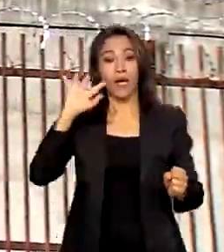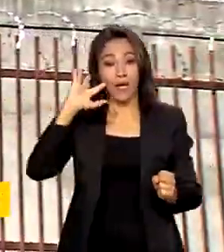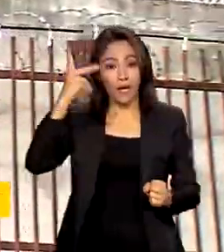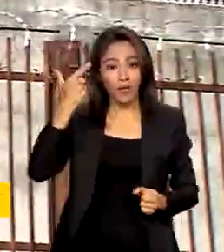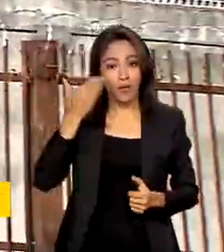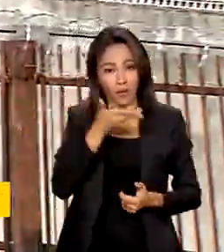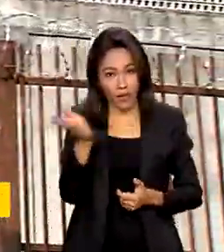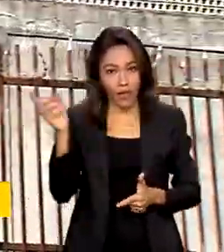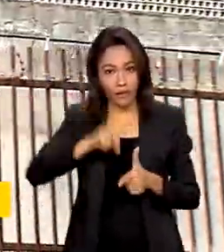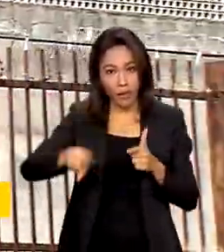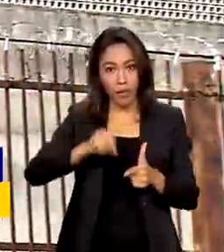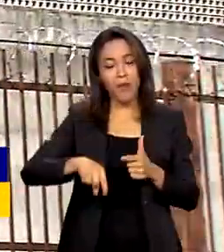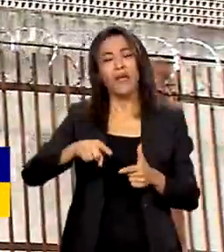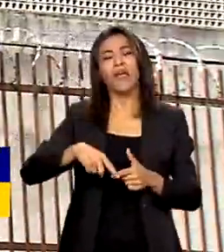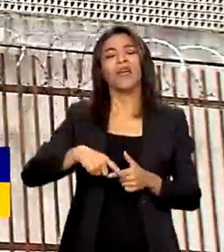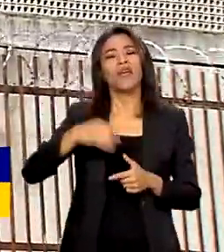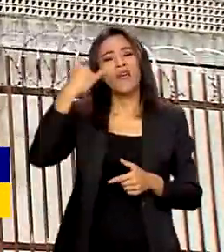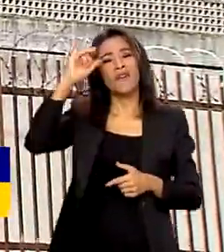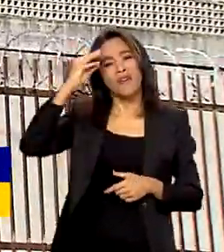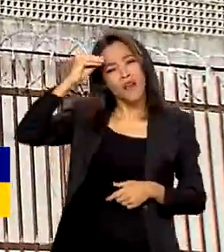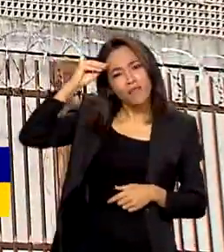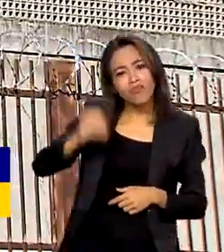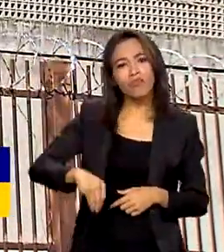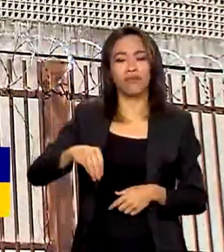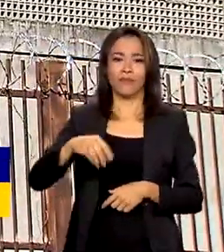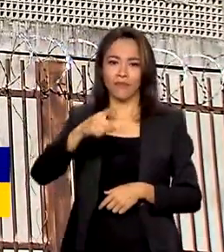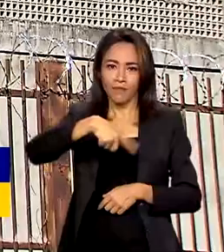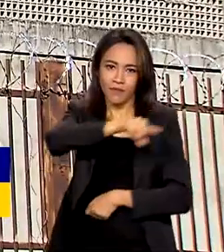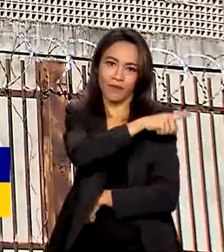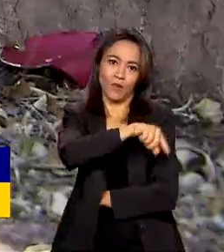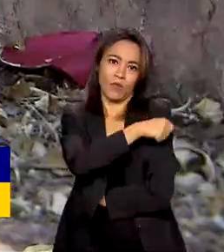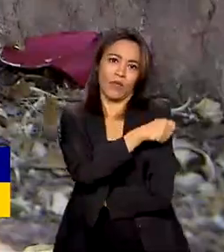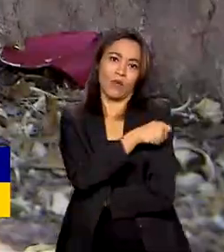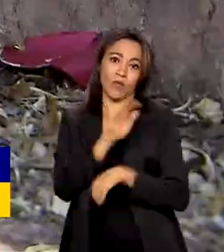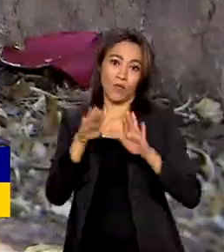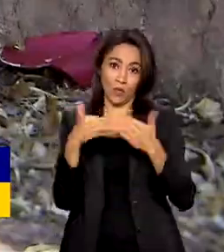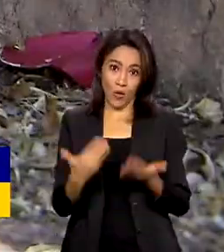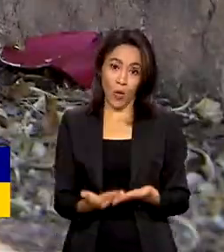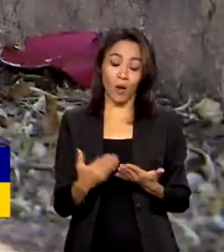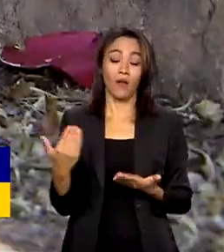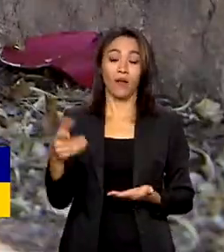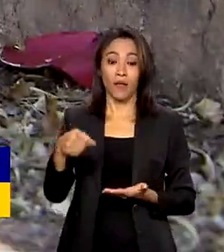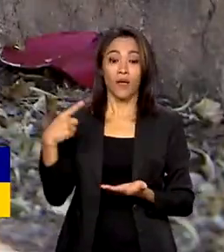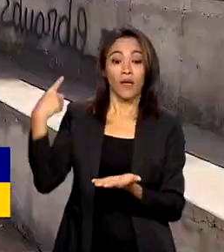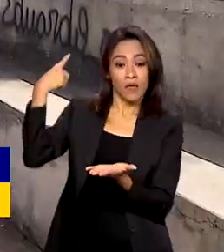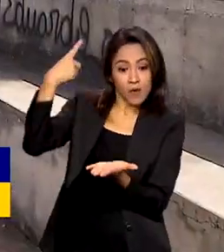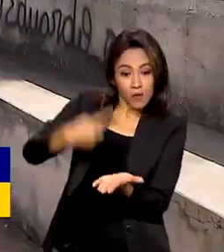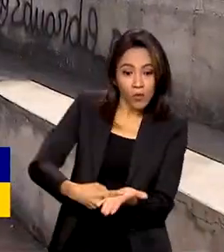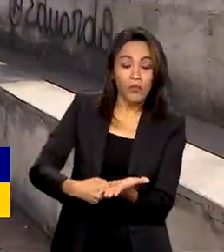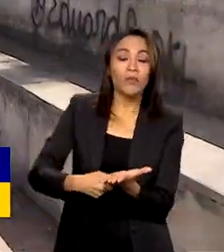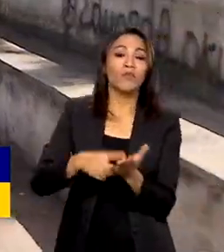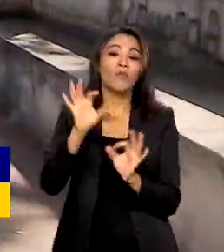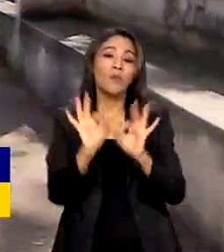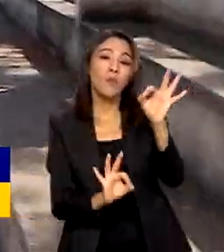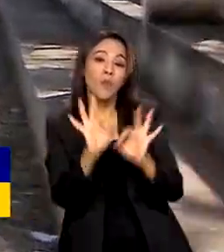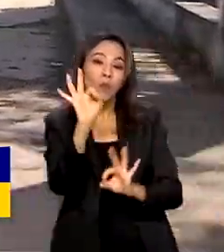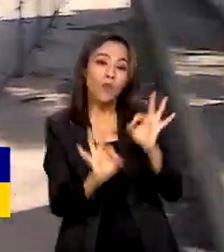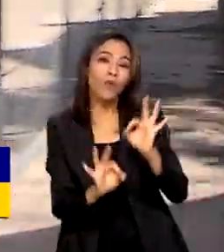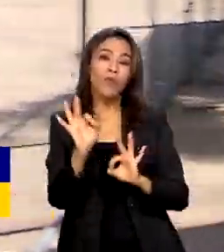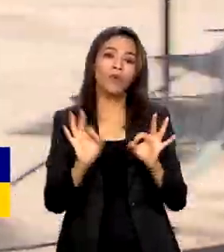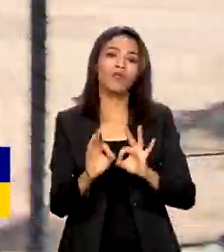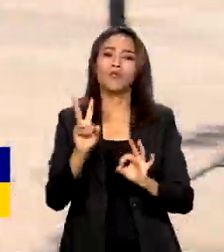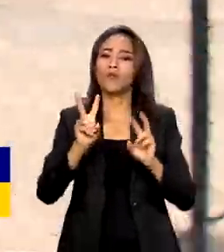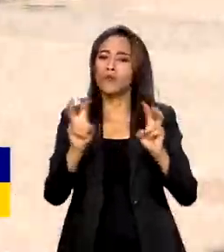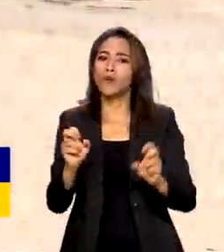evitar a evasão escolar, o governo lançou o Pacto Nacional pela retomada de obras e de serviços de